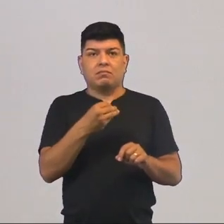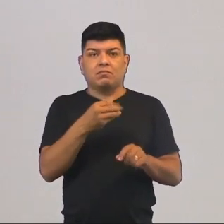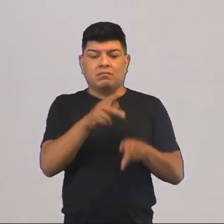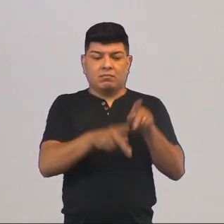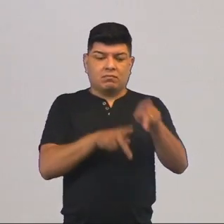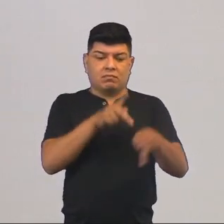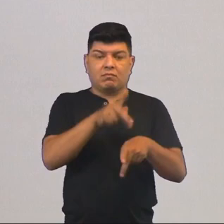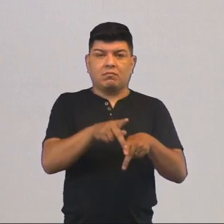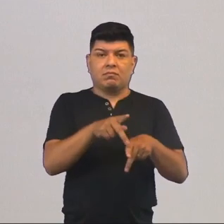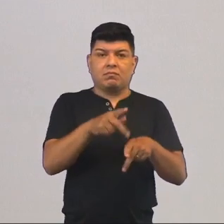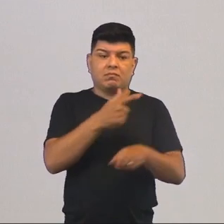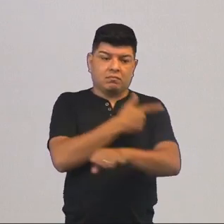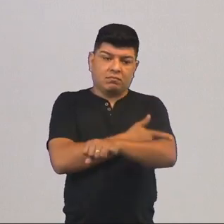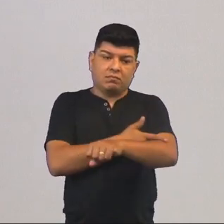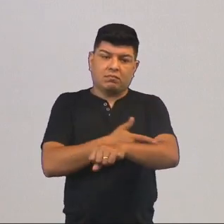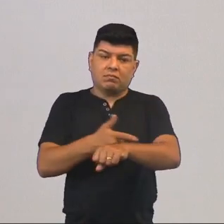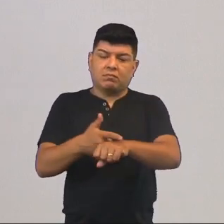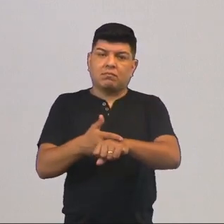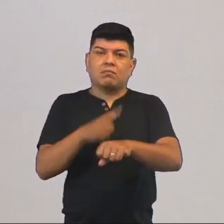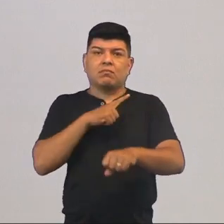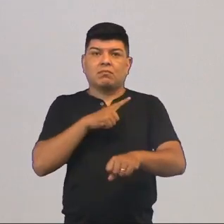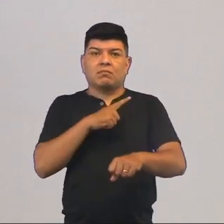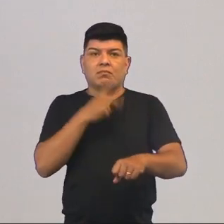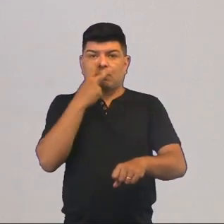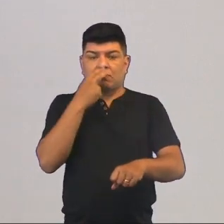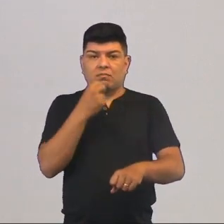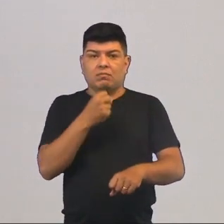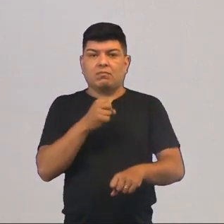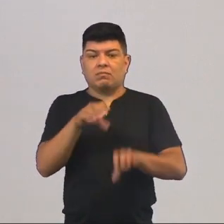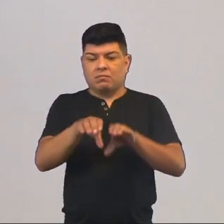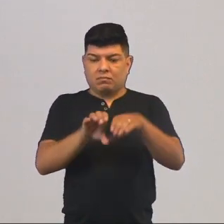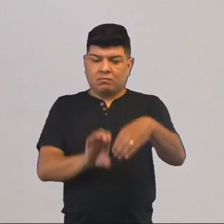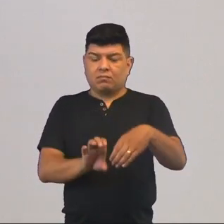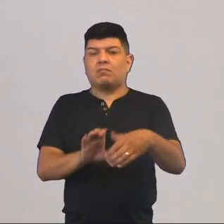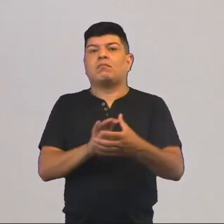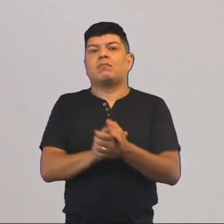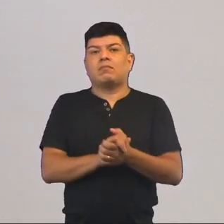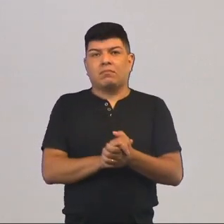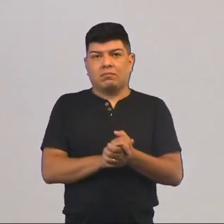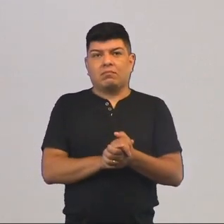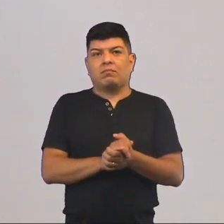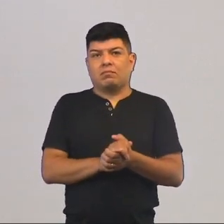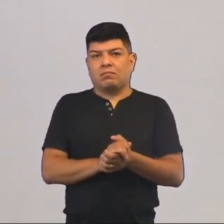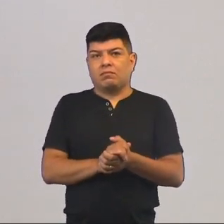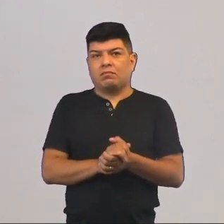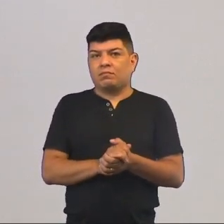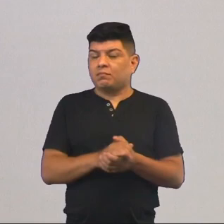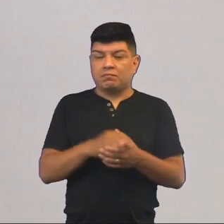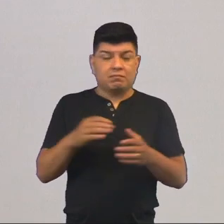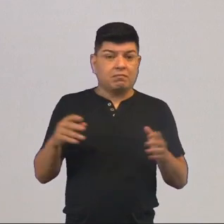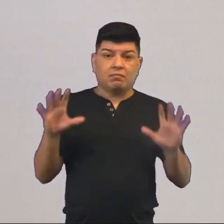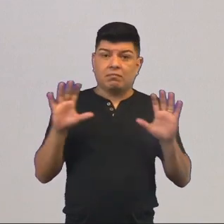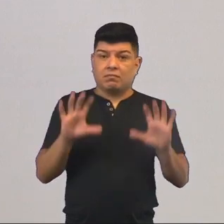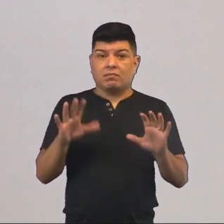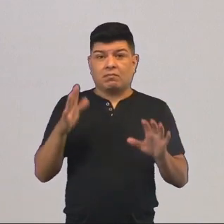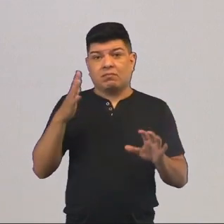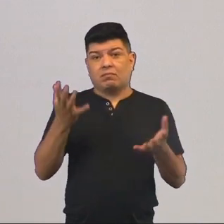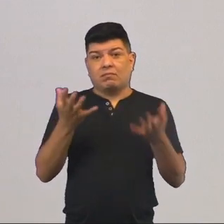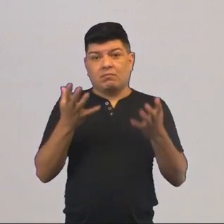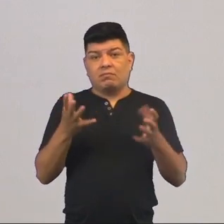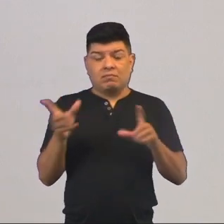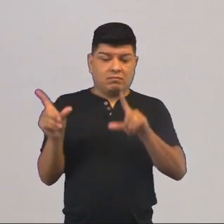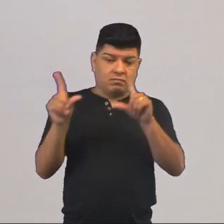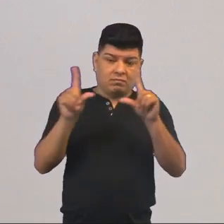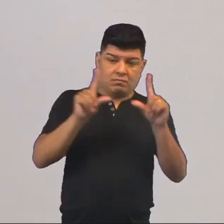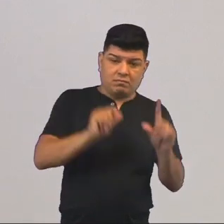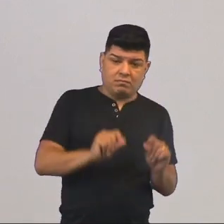dizer que uma população educada, uma população que tem nível superior, que estuda, é automático eles quererem ter essa